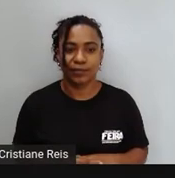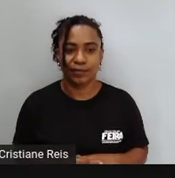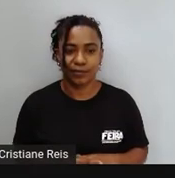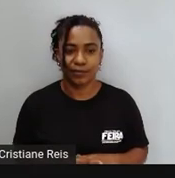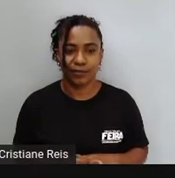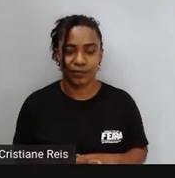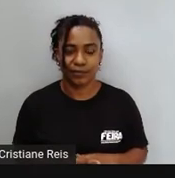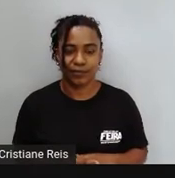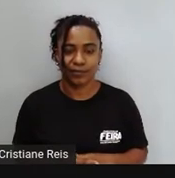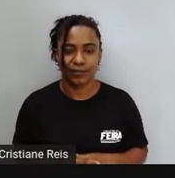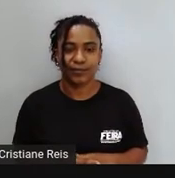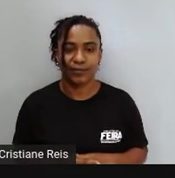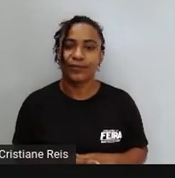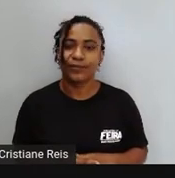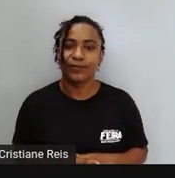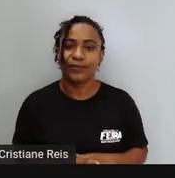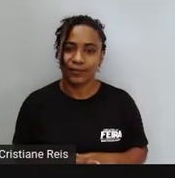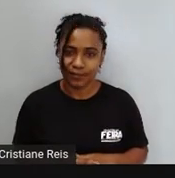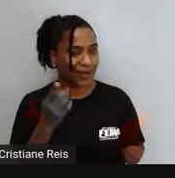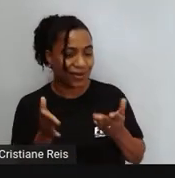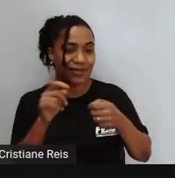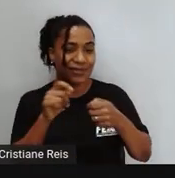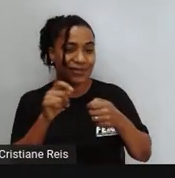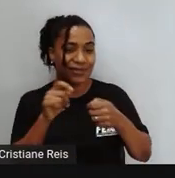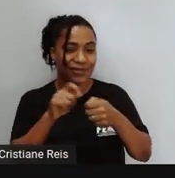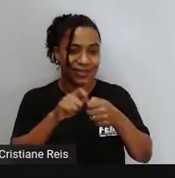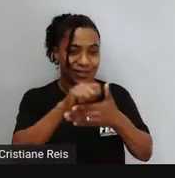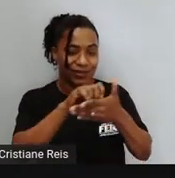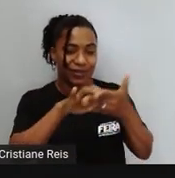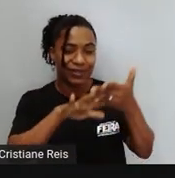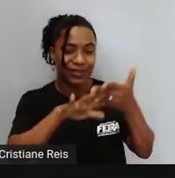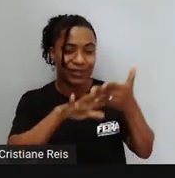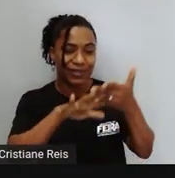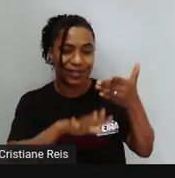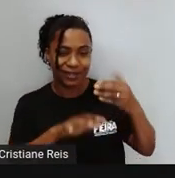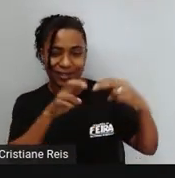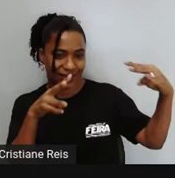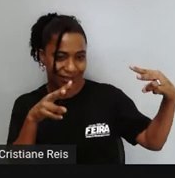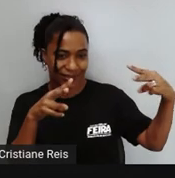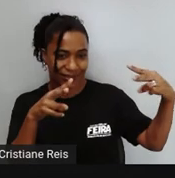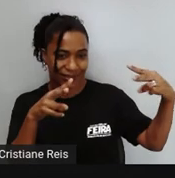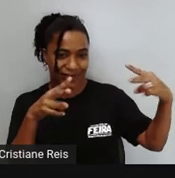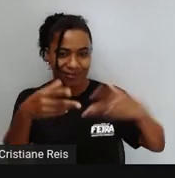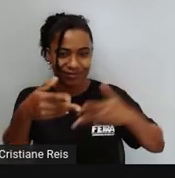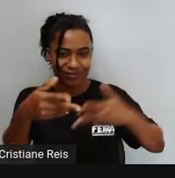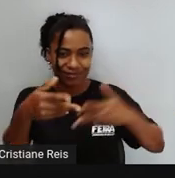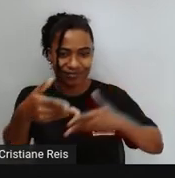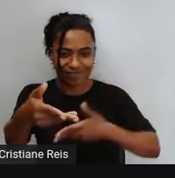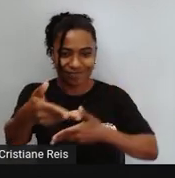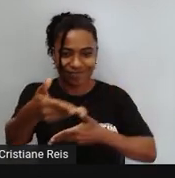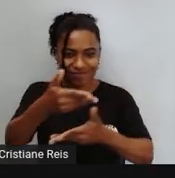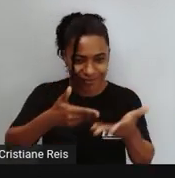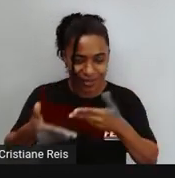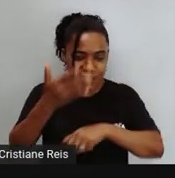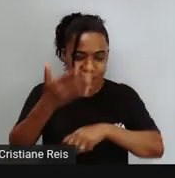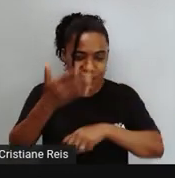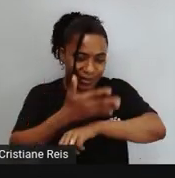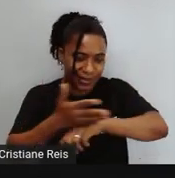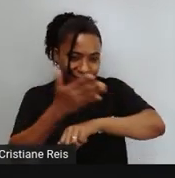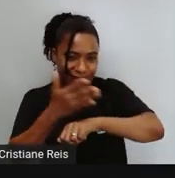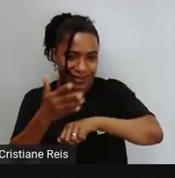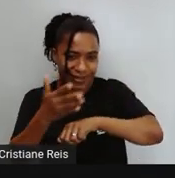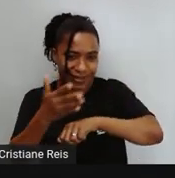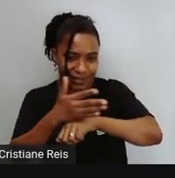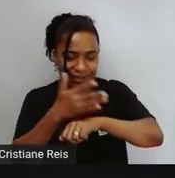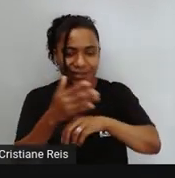Agora nós vamos fazer uma atividade interativa Online activity Justamente para a gente praticar um pouco mais